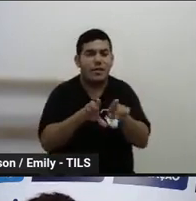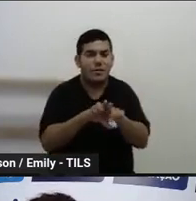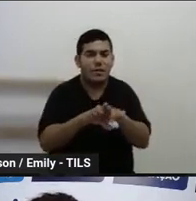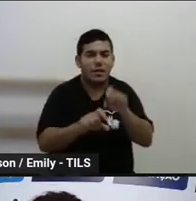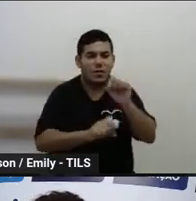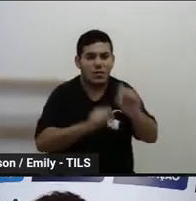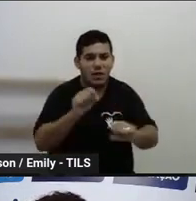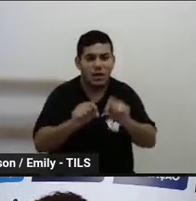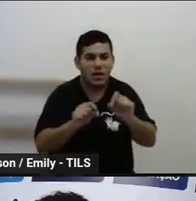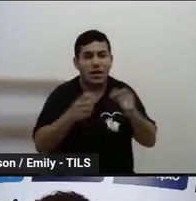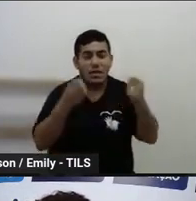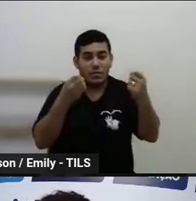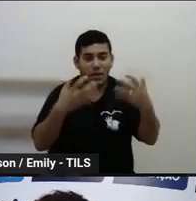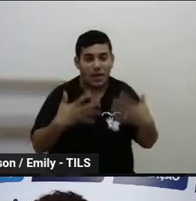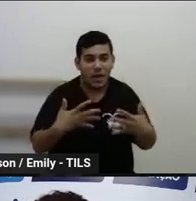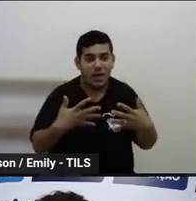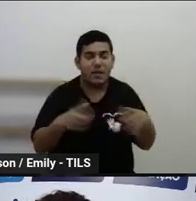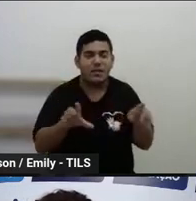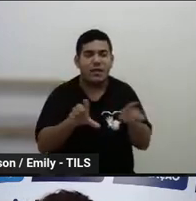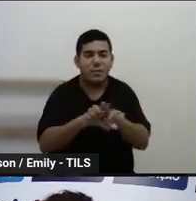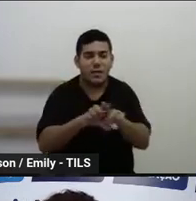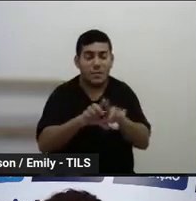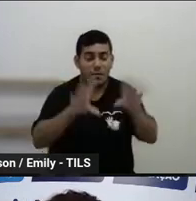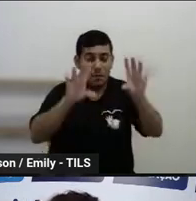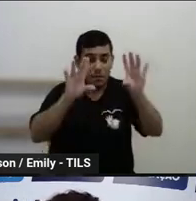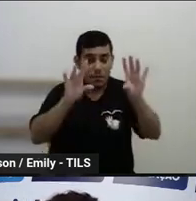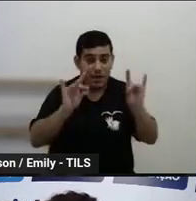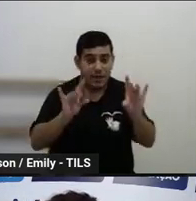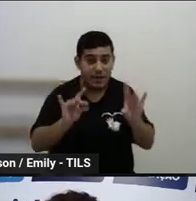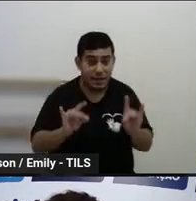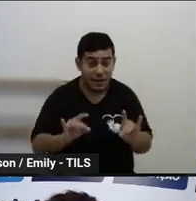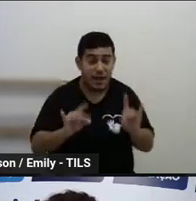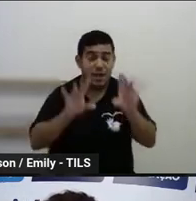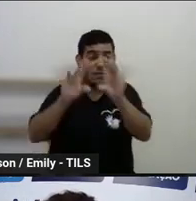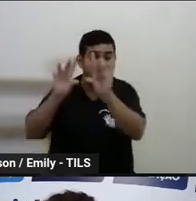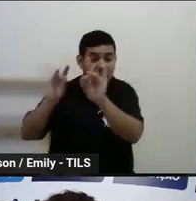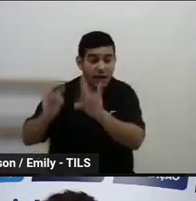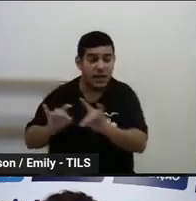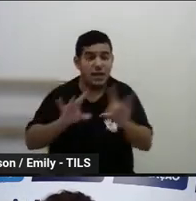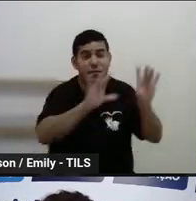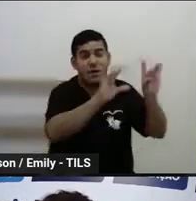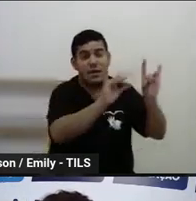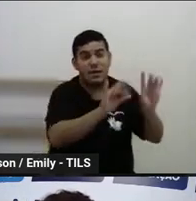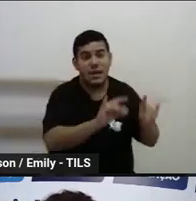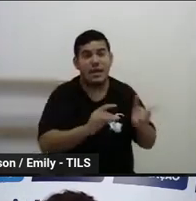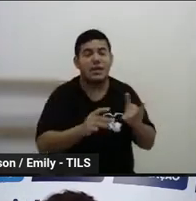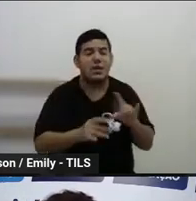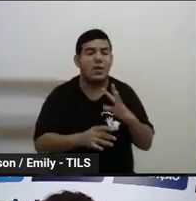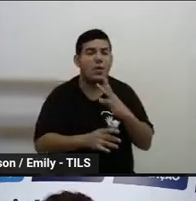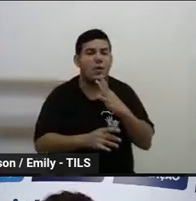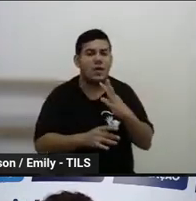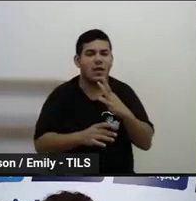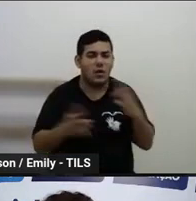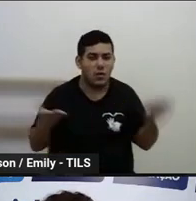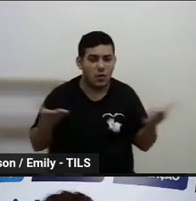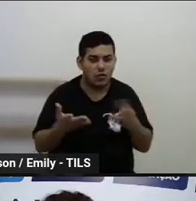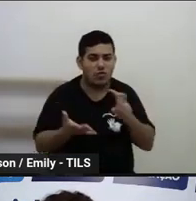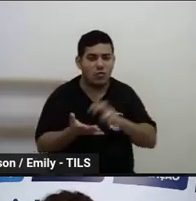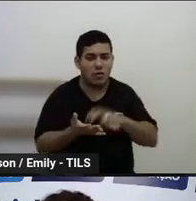falaremos com mais detalhes sobre o programa que vocês conheceram hoje pela manhã.